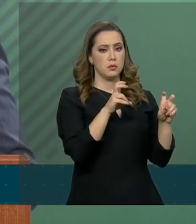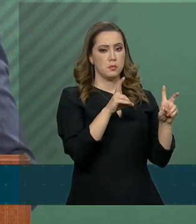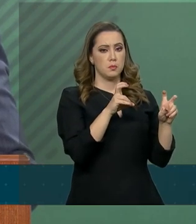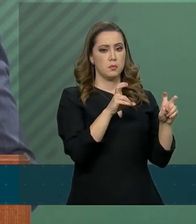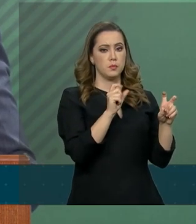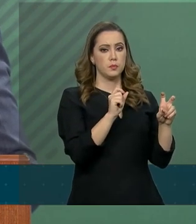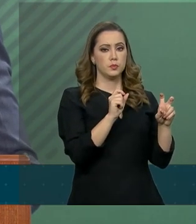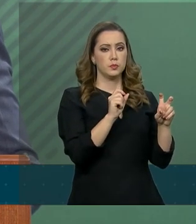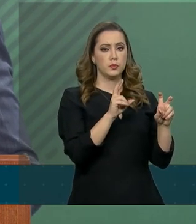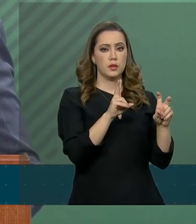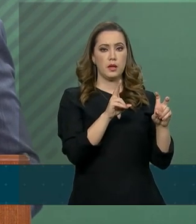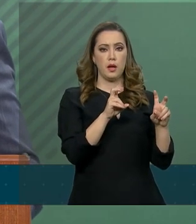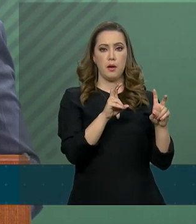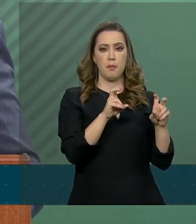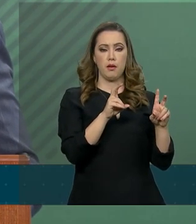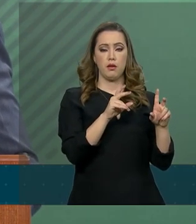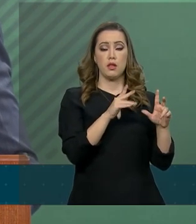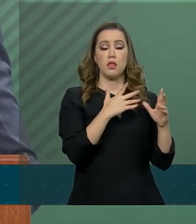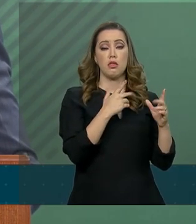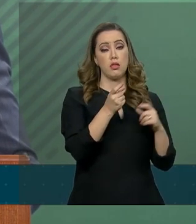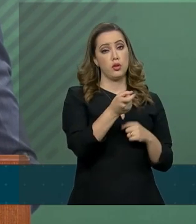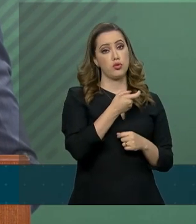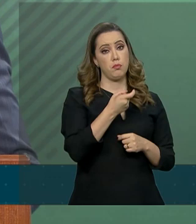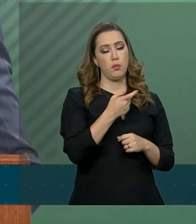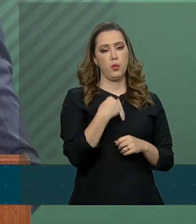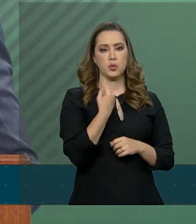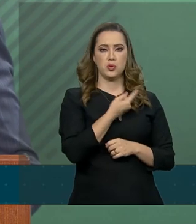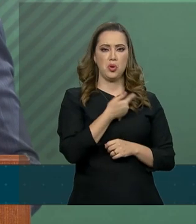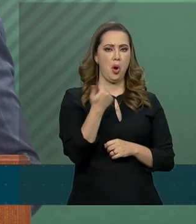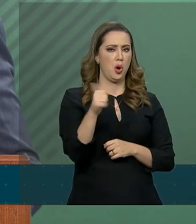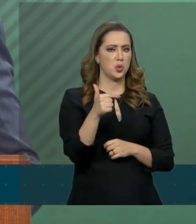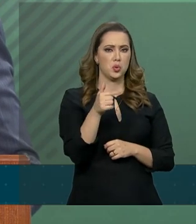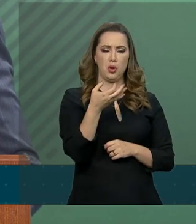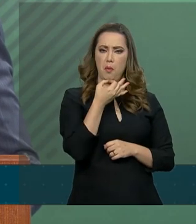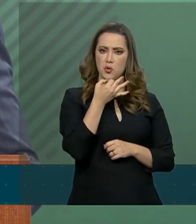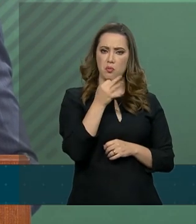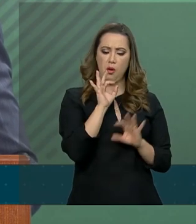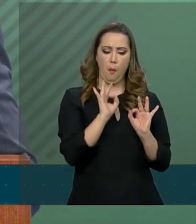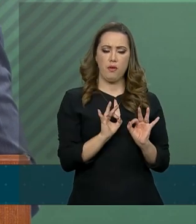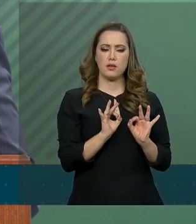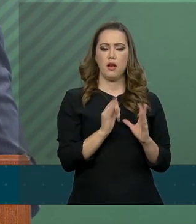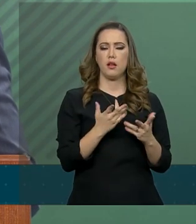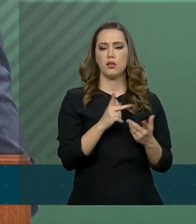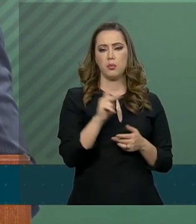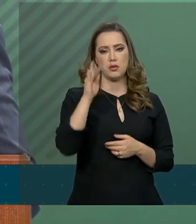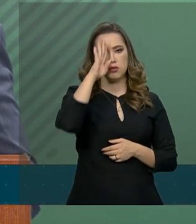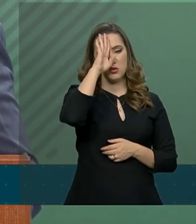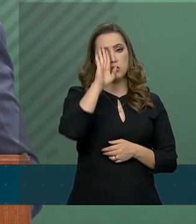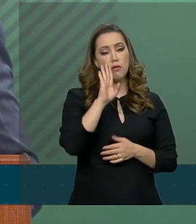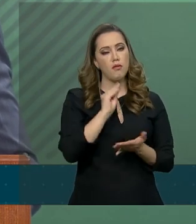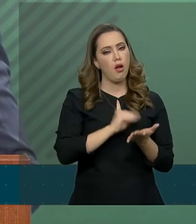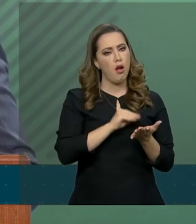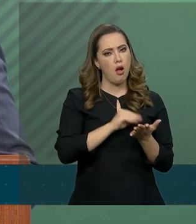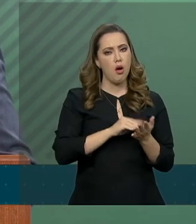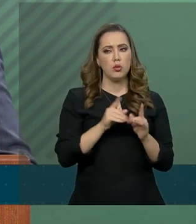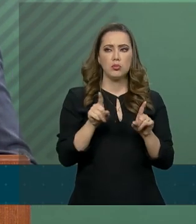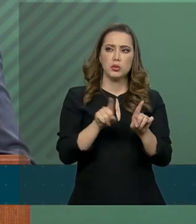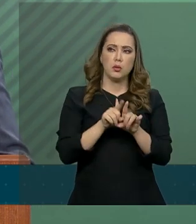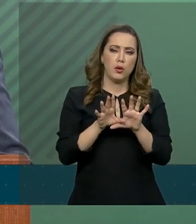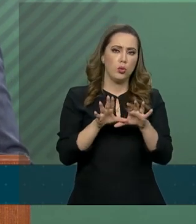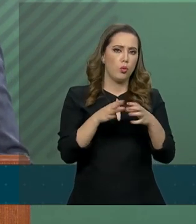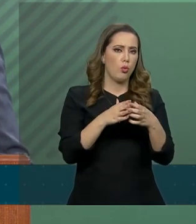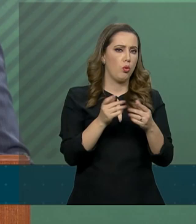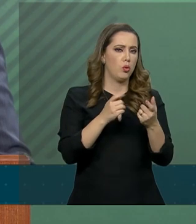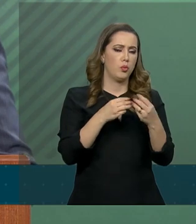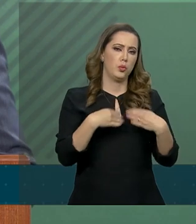tributário. Nós ainda não temos nenhuma posição firmada por parte do presidente e, obviamente, tampouco por parte do